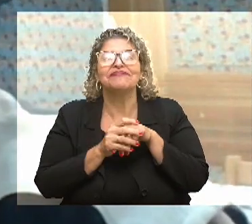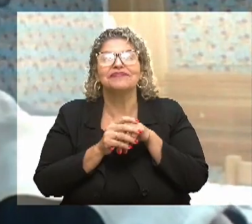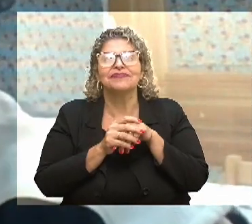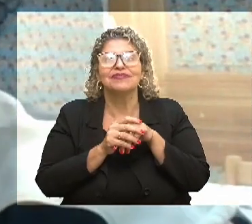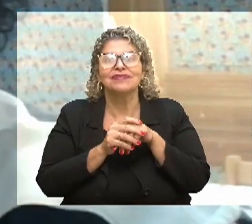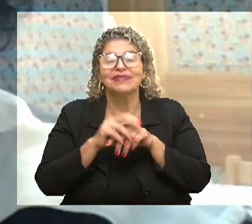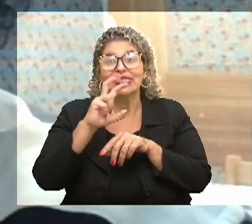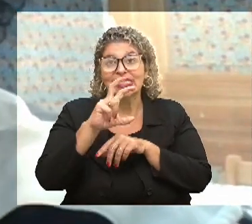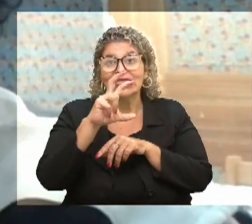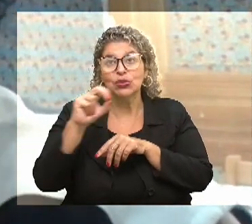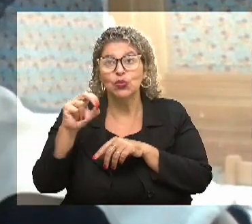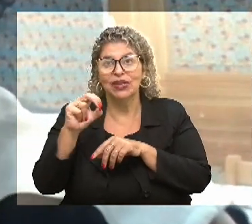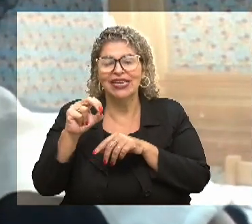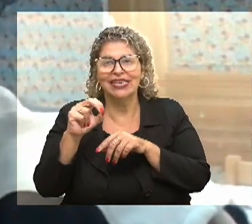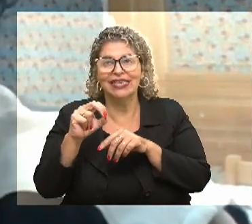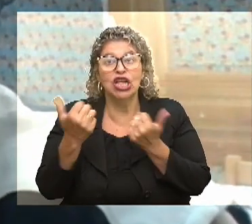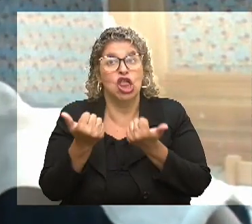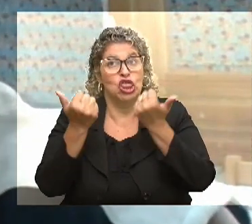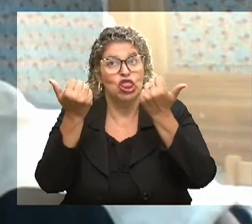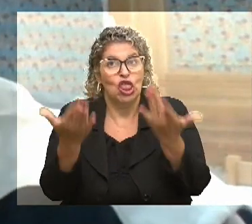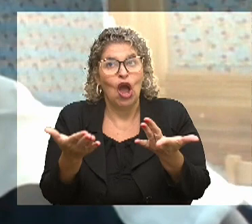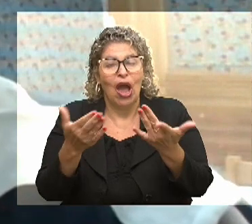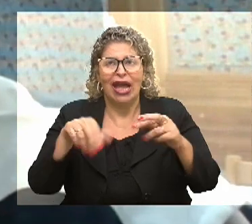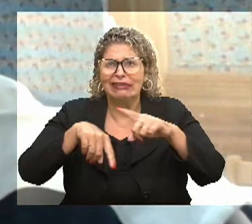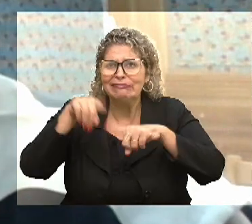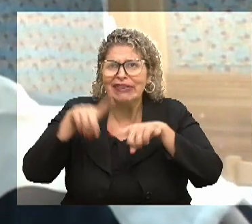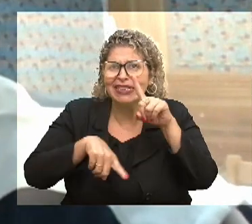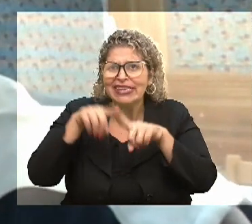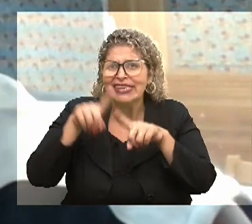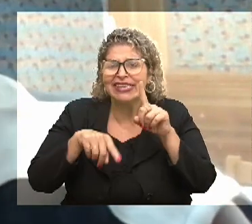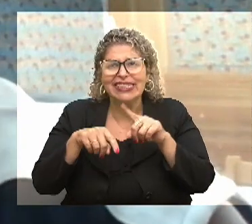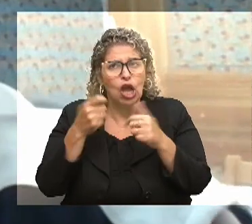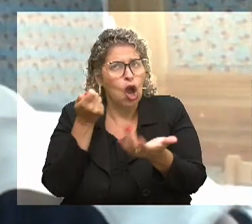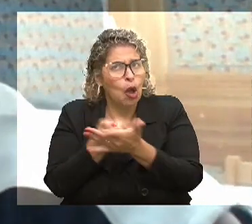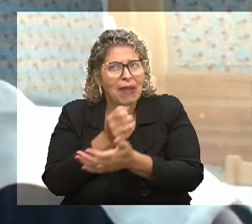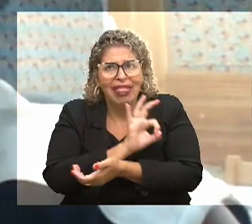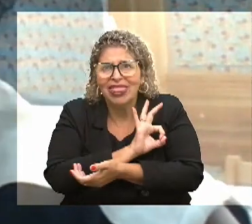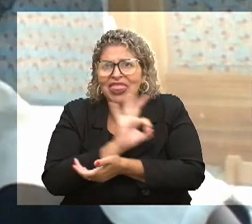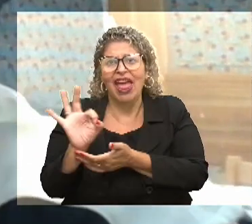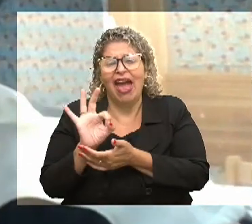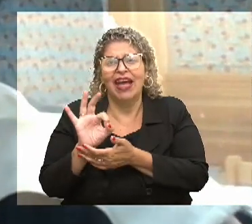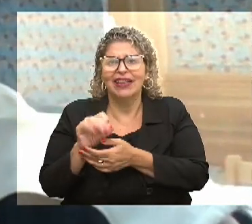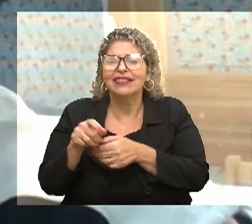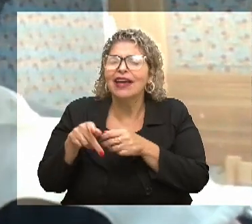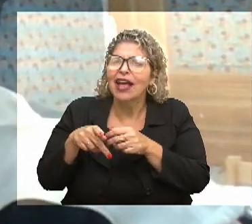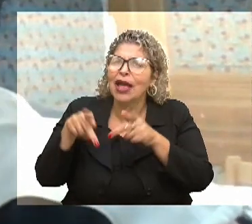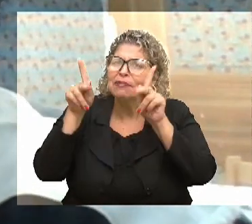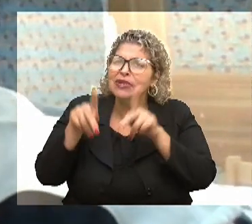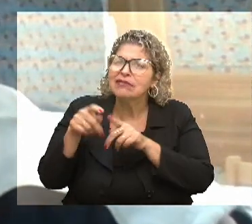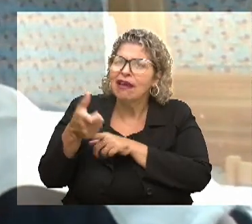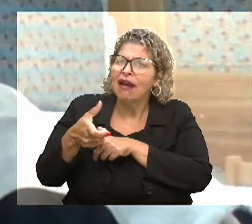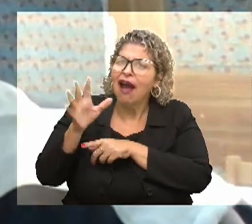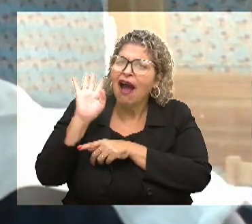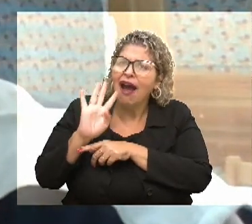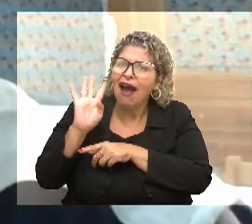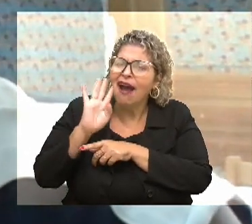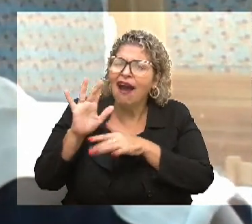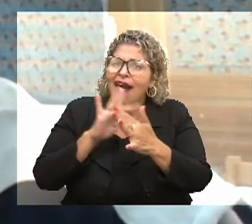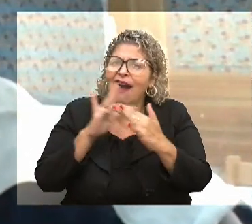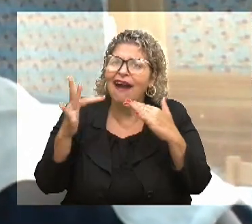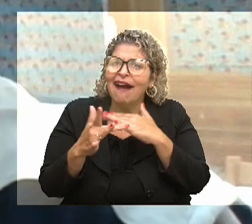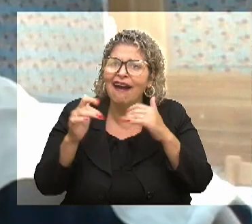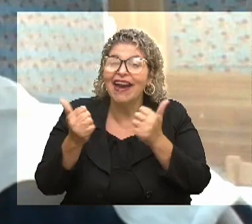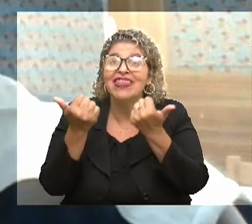de 50 instrumentos doados, né? Nenhum comprado doados, que as pessoas foram vendo nosso trabalho nas redes, foram